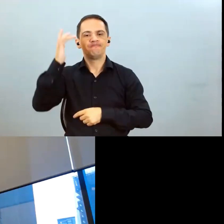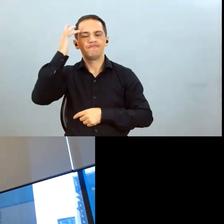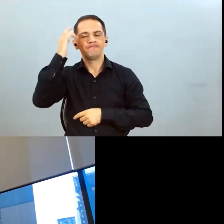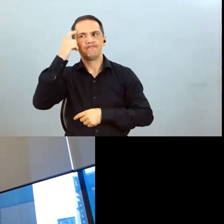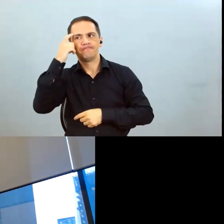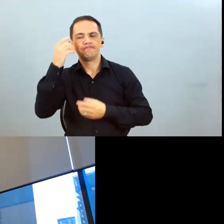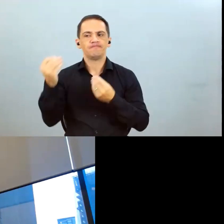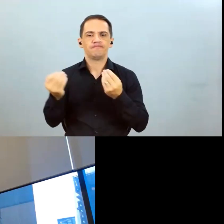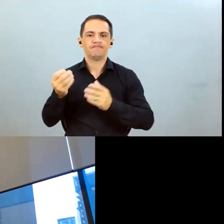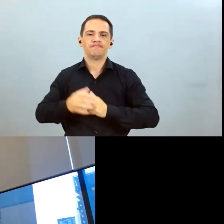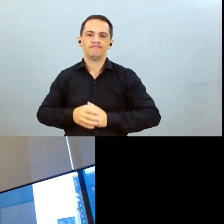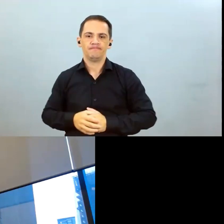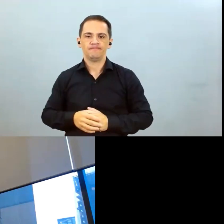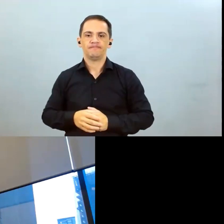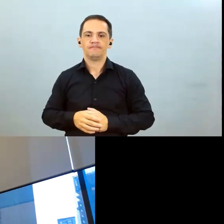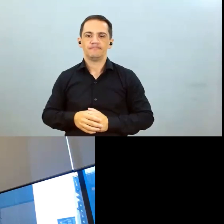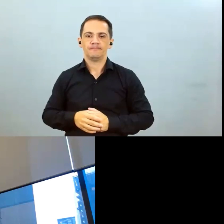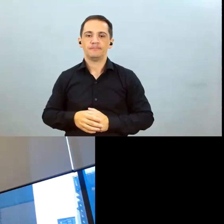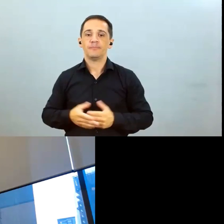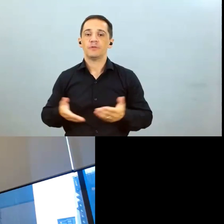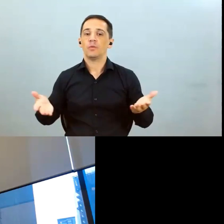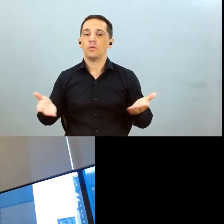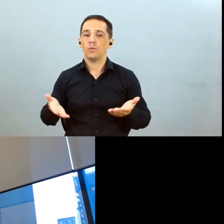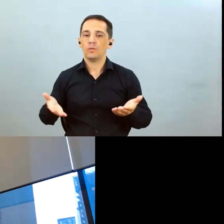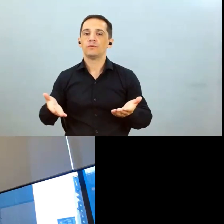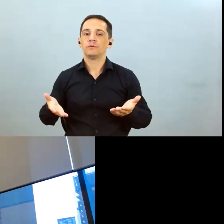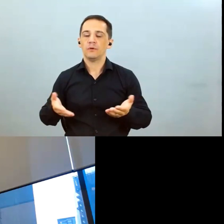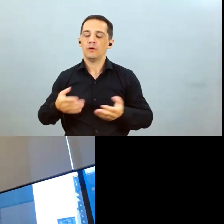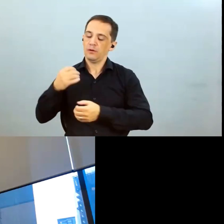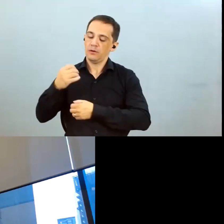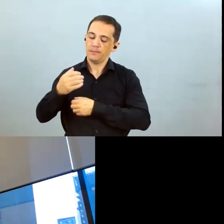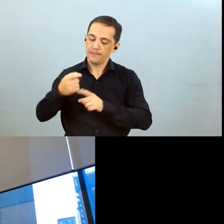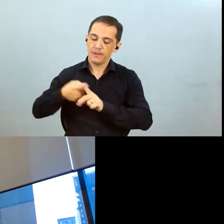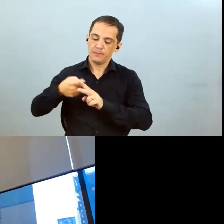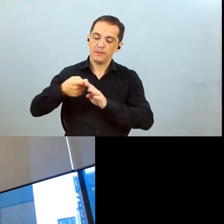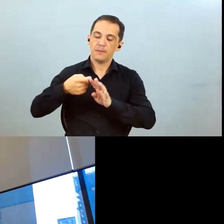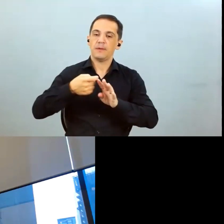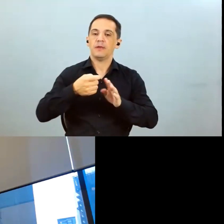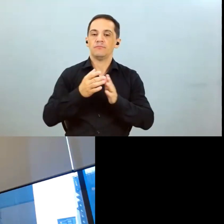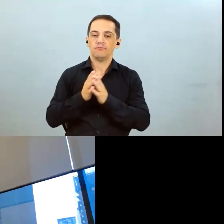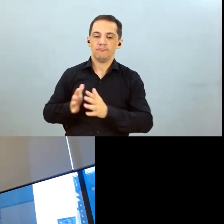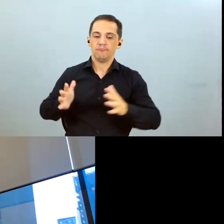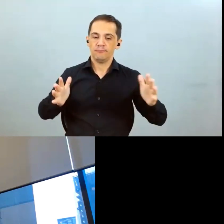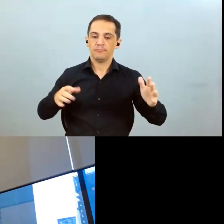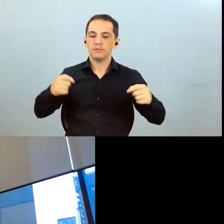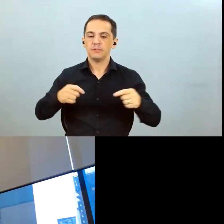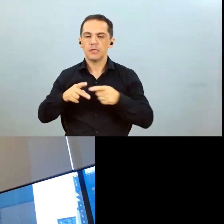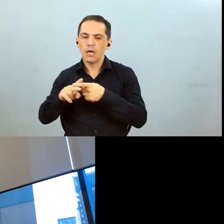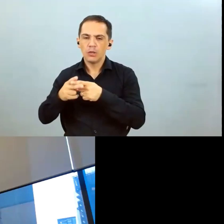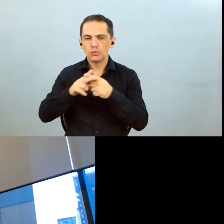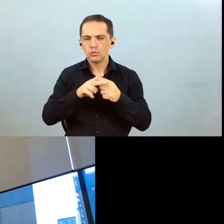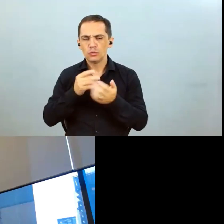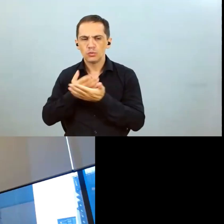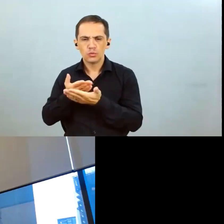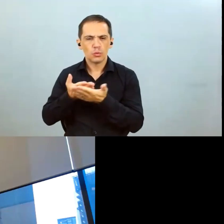por isso que o mercado ele deve se ajustar ao longo dos próximos meses e até o próximo ano deverá ter